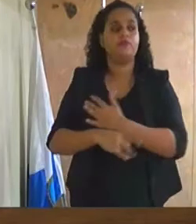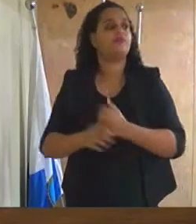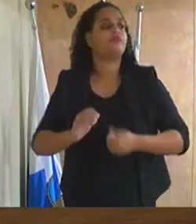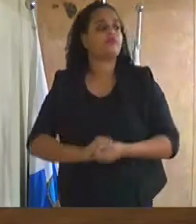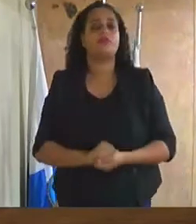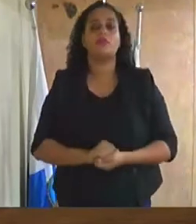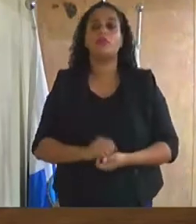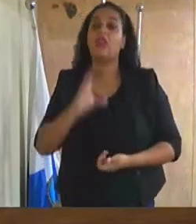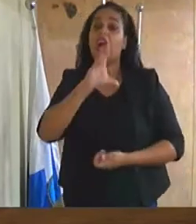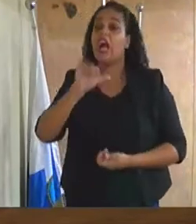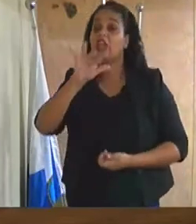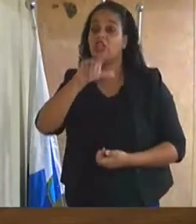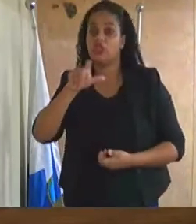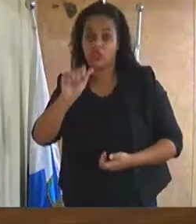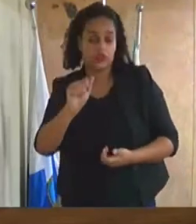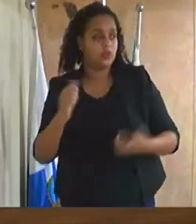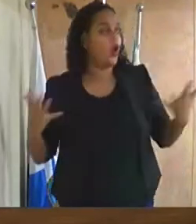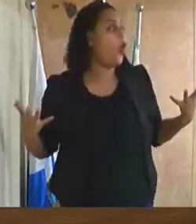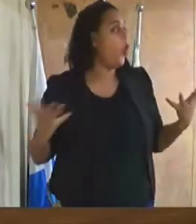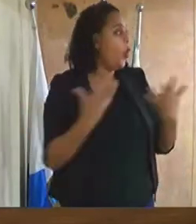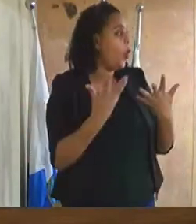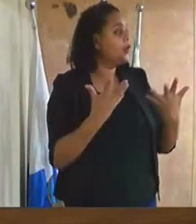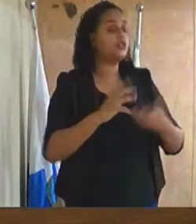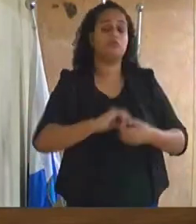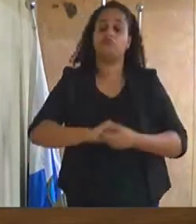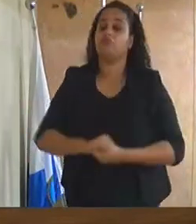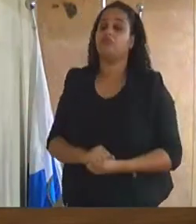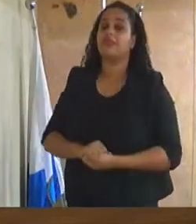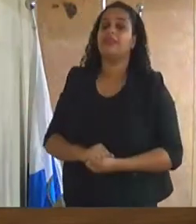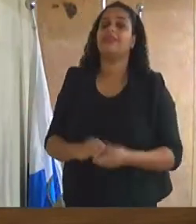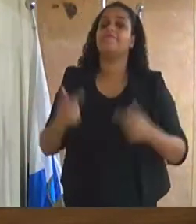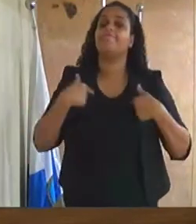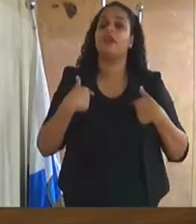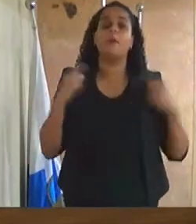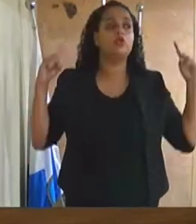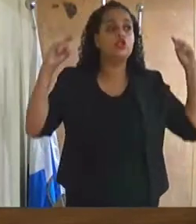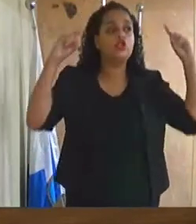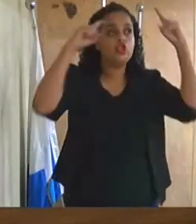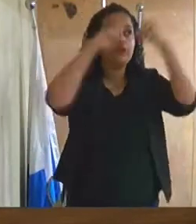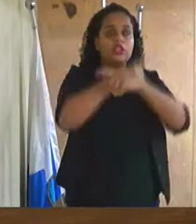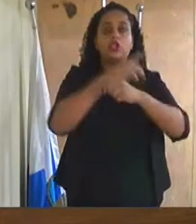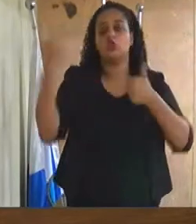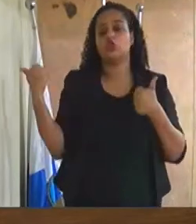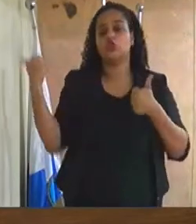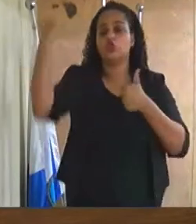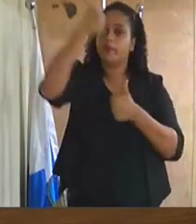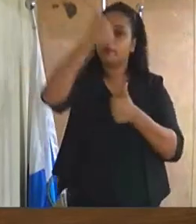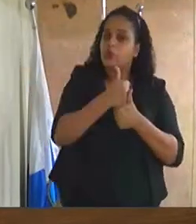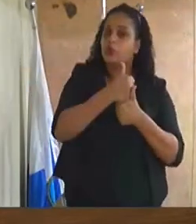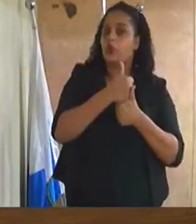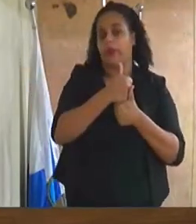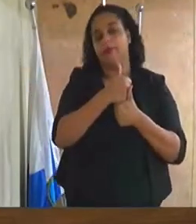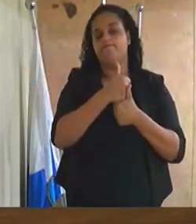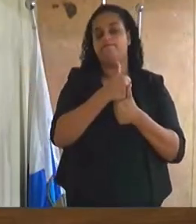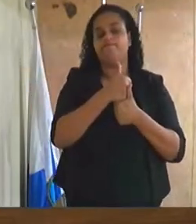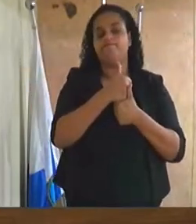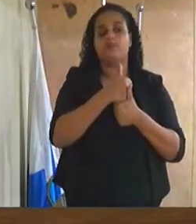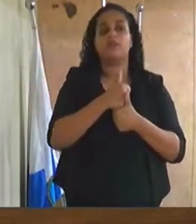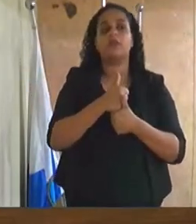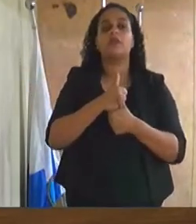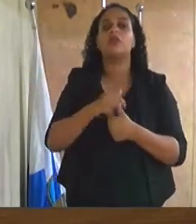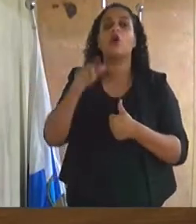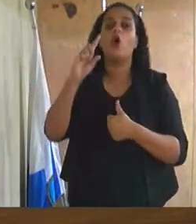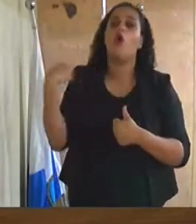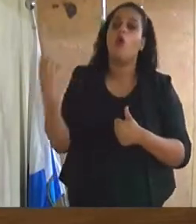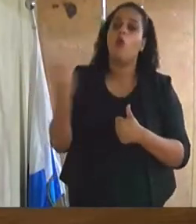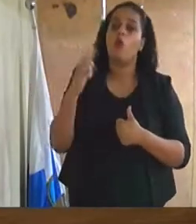e hoje tenho a missão muito difícil de substituir o Univan, que é um grande ícone